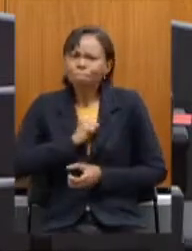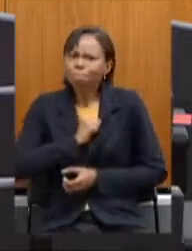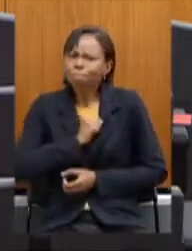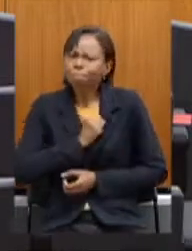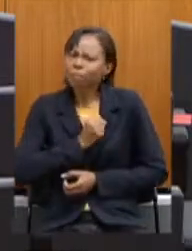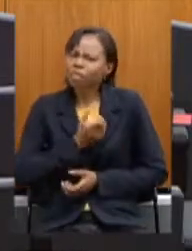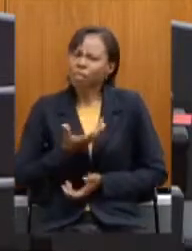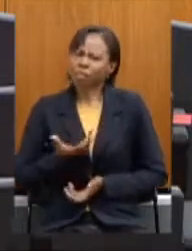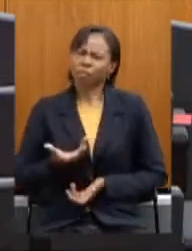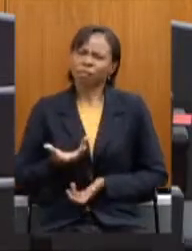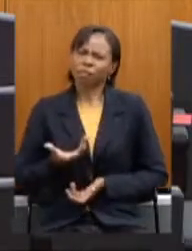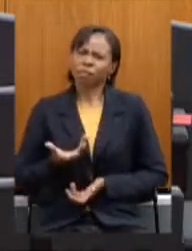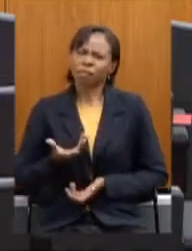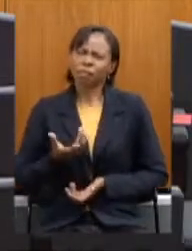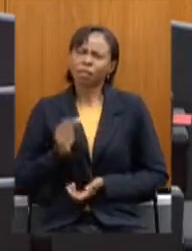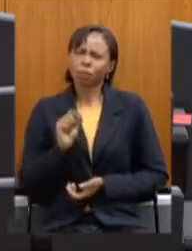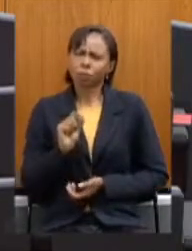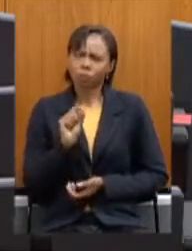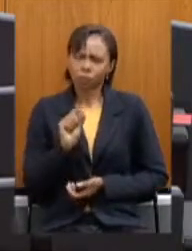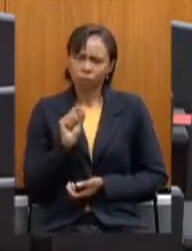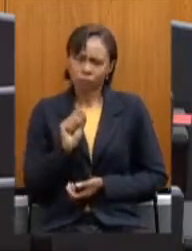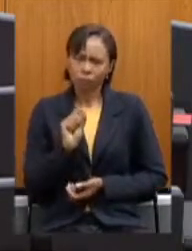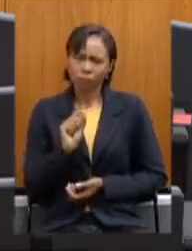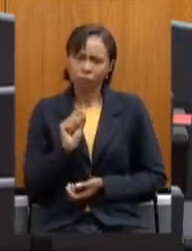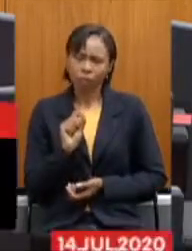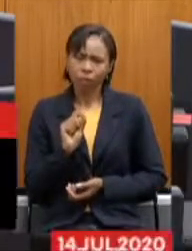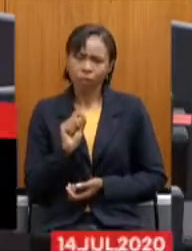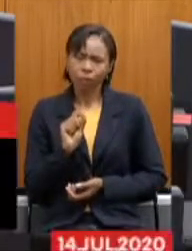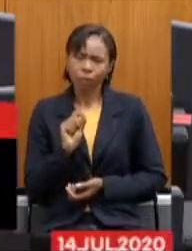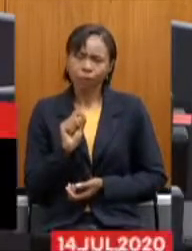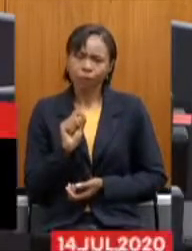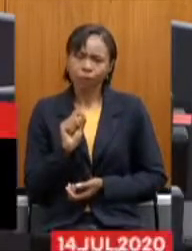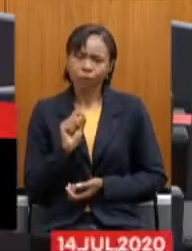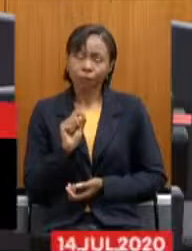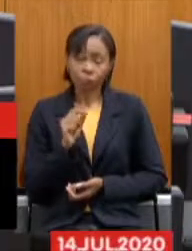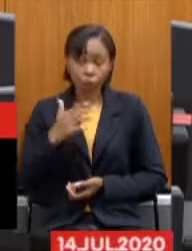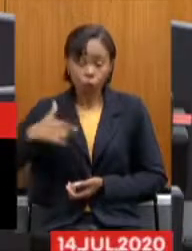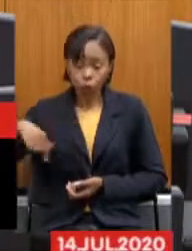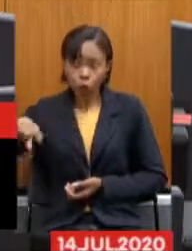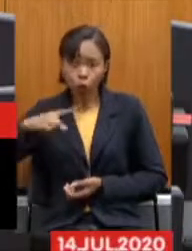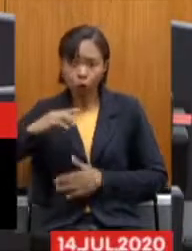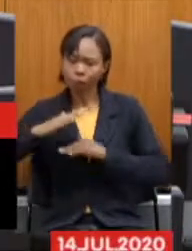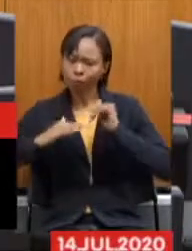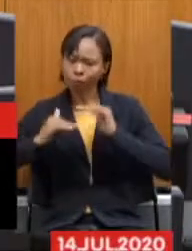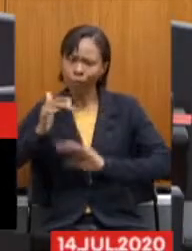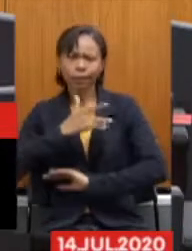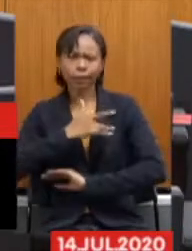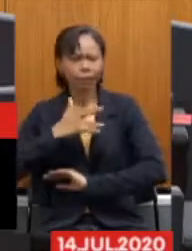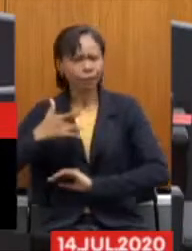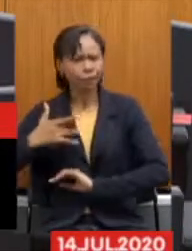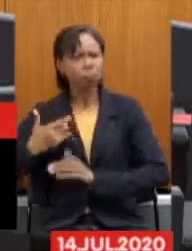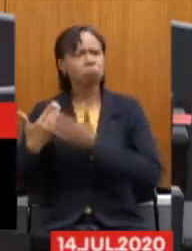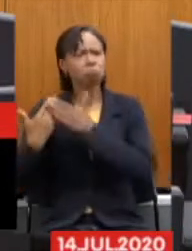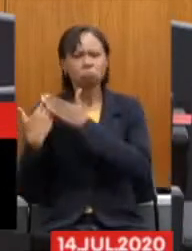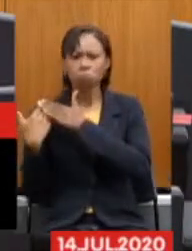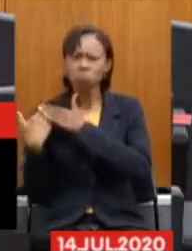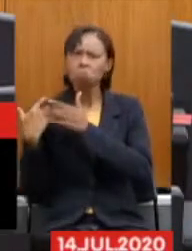é que, enquanto nós estamos cumprindo com a nossa missão,